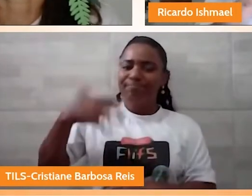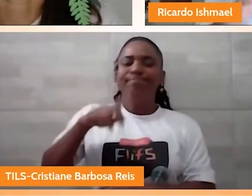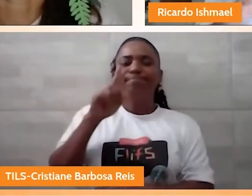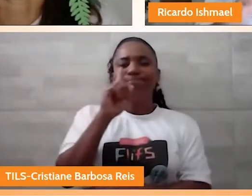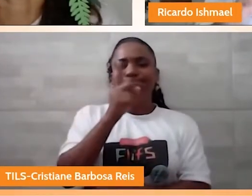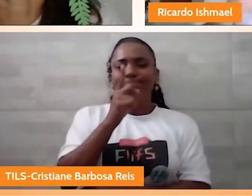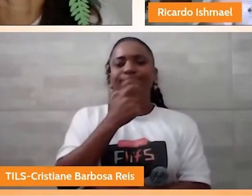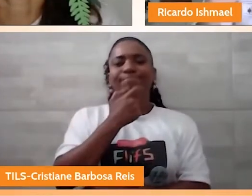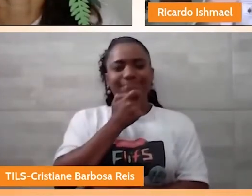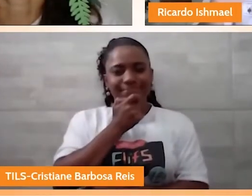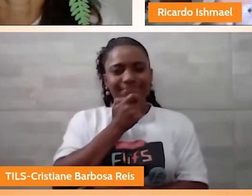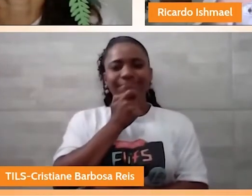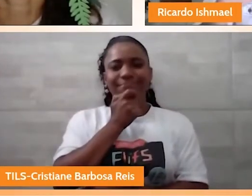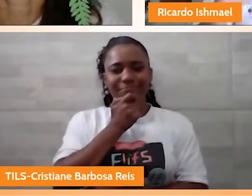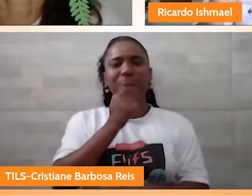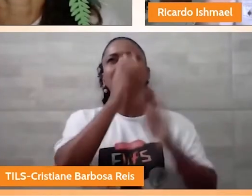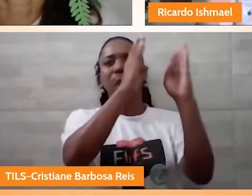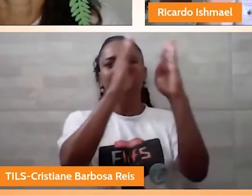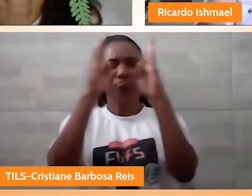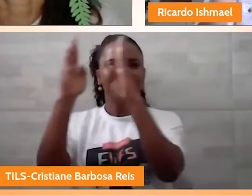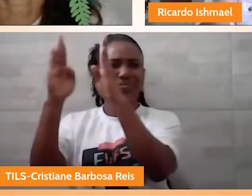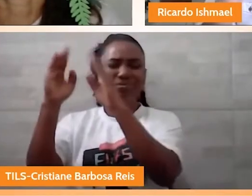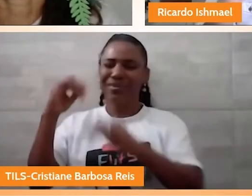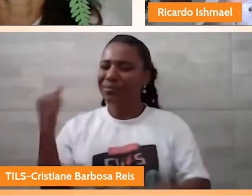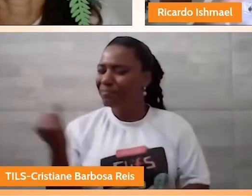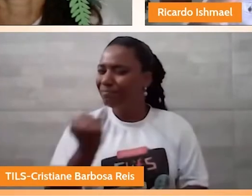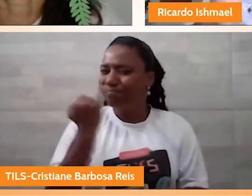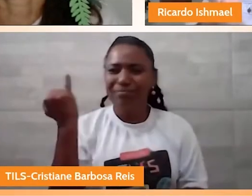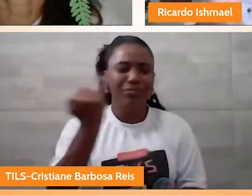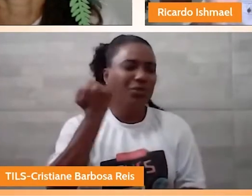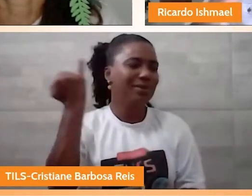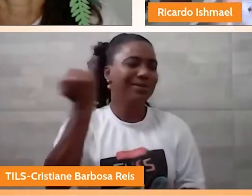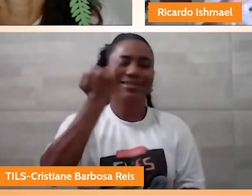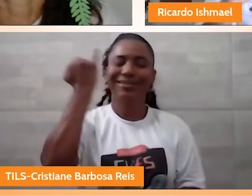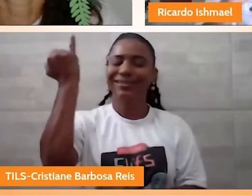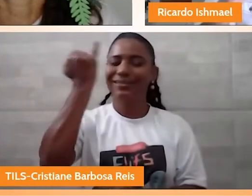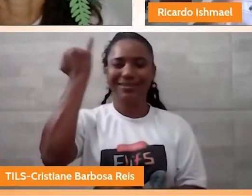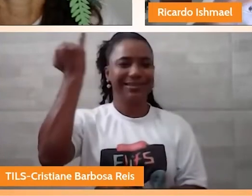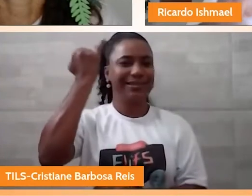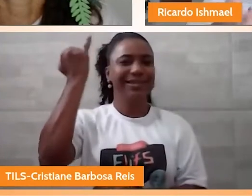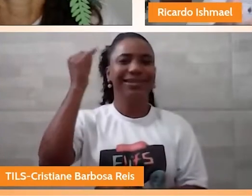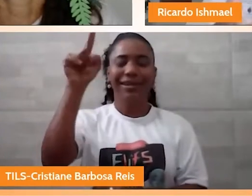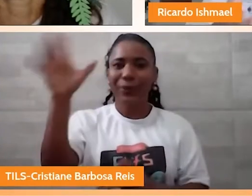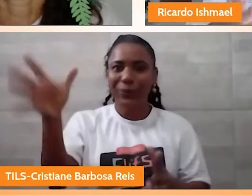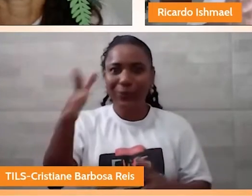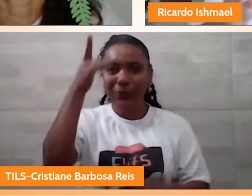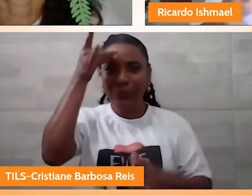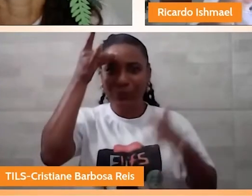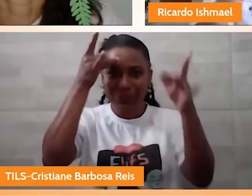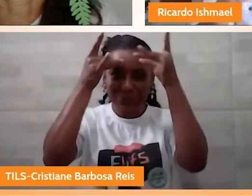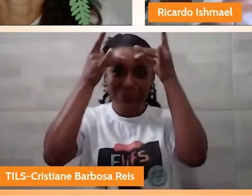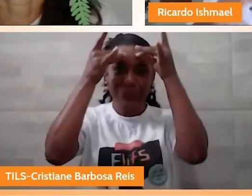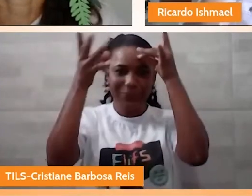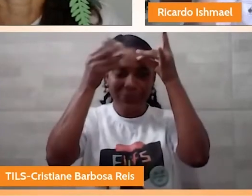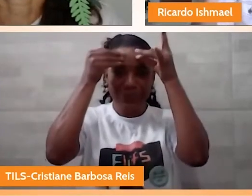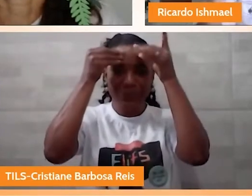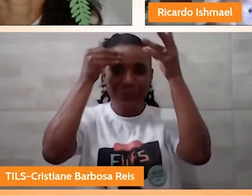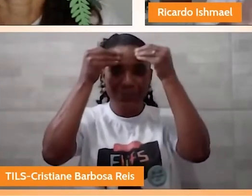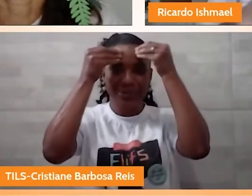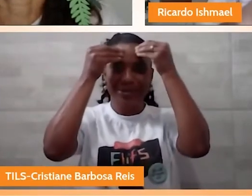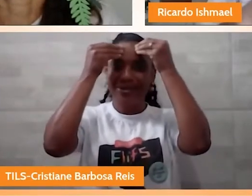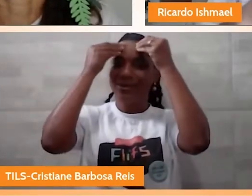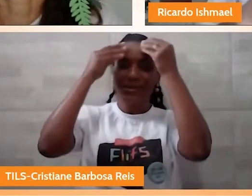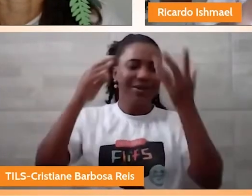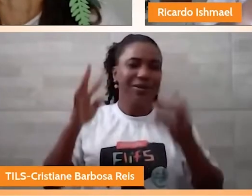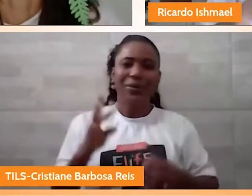para mim, era um lugar sagrado, mágico, um templo de conhecimento, de acessar o mundo ou os